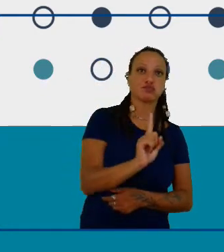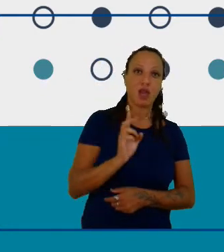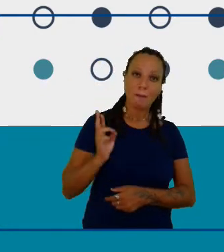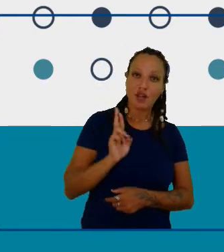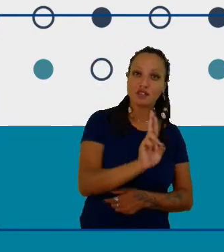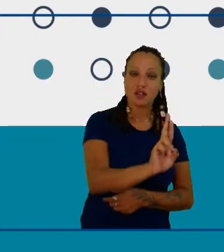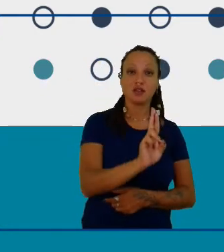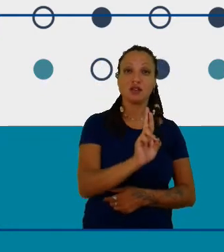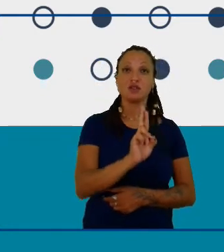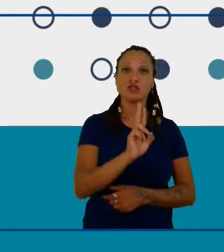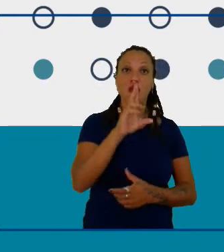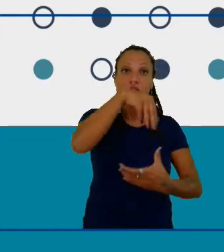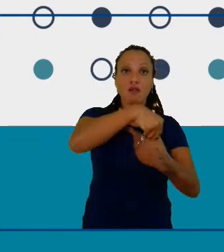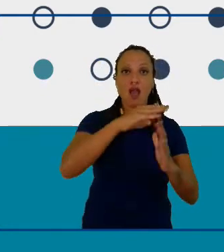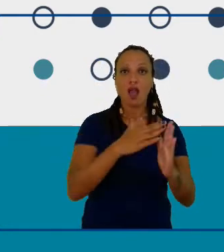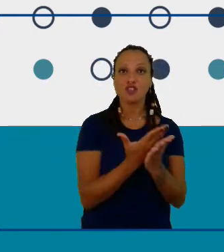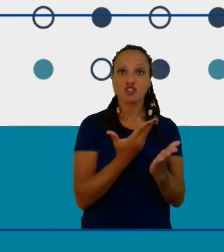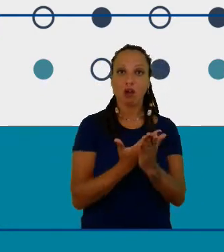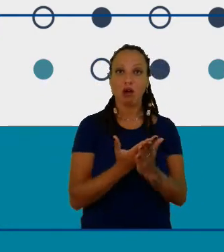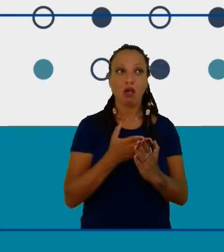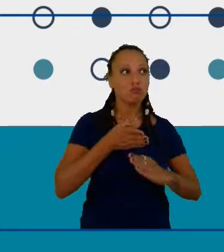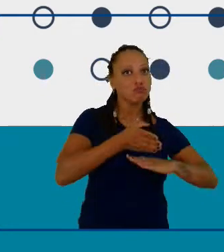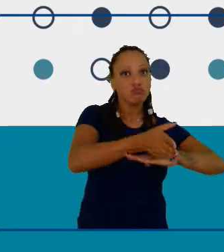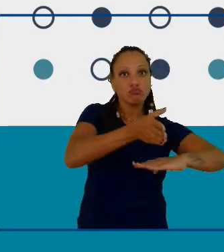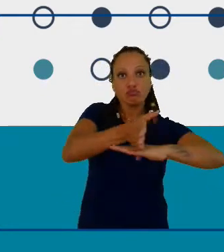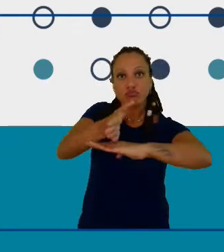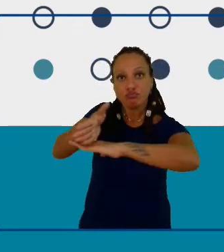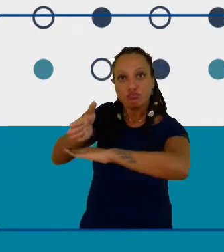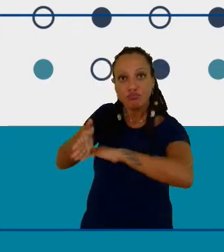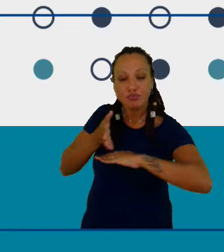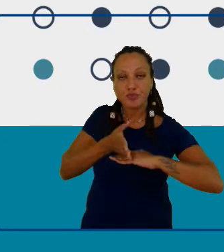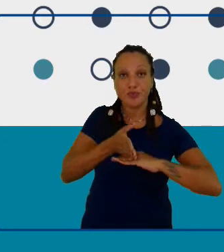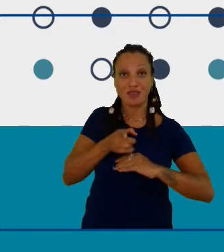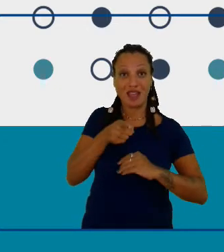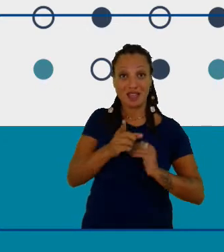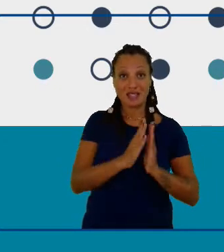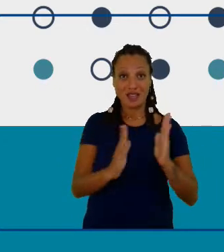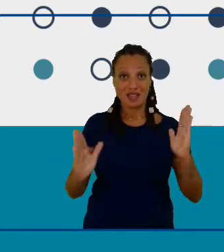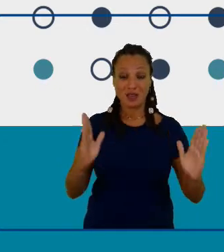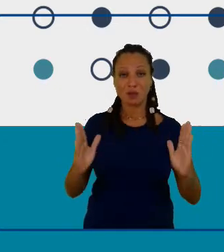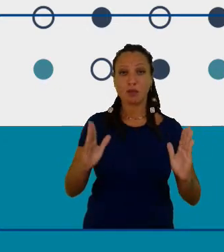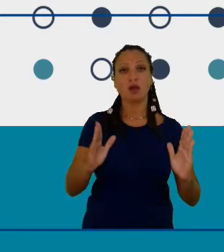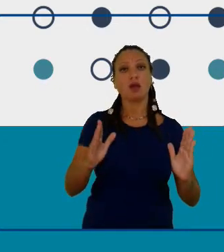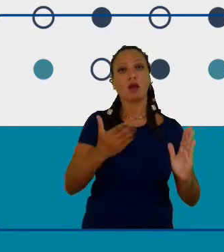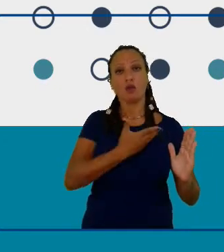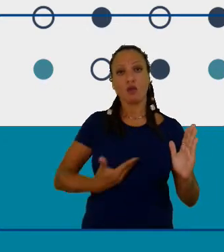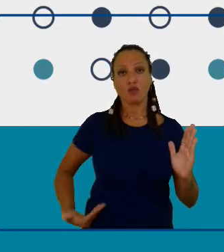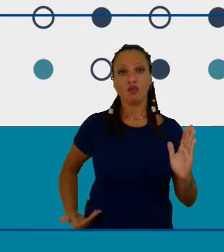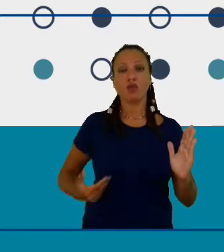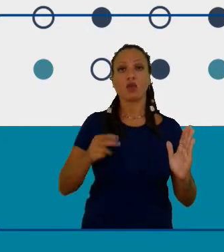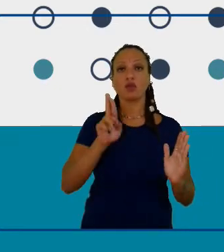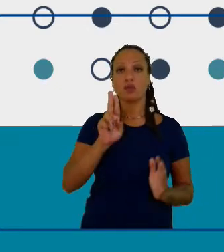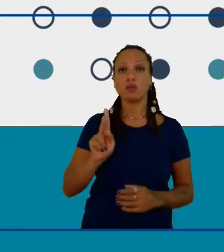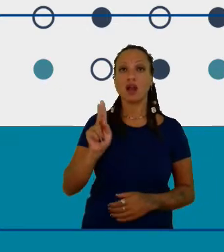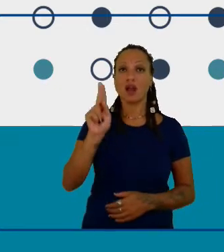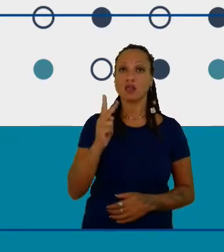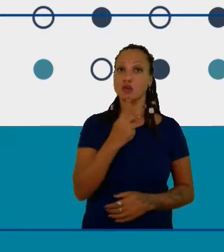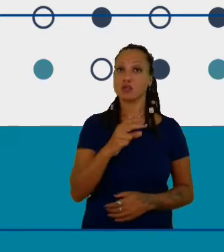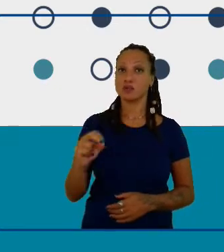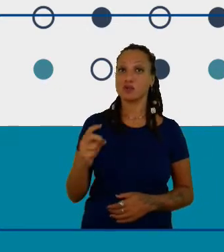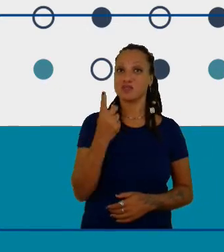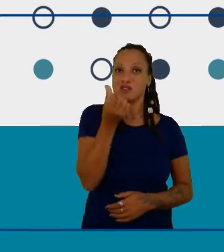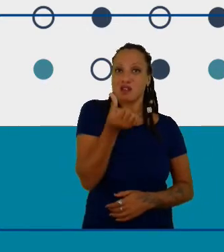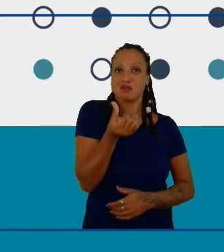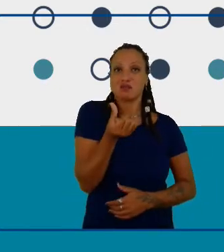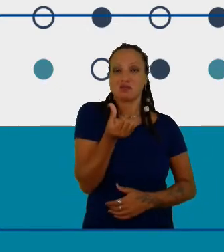e isso foi fundado pelo governo do Reino Unido em 2016. E naquela época